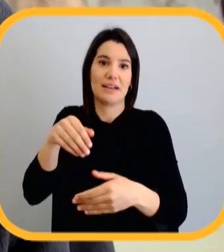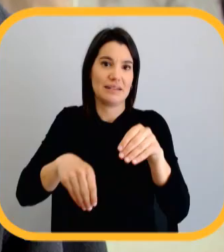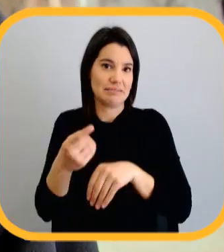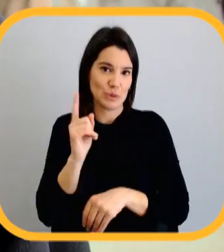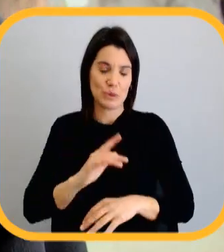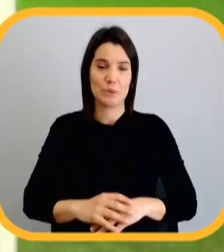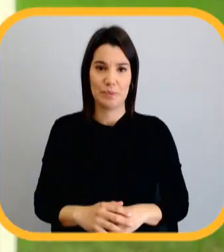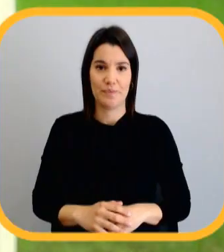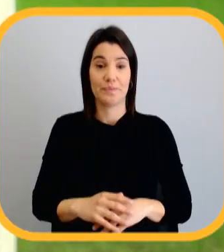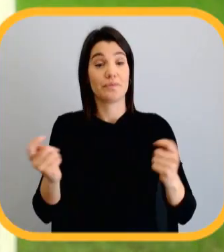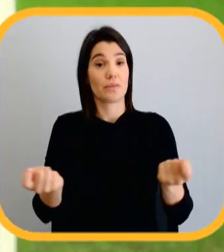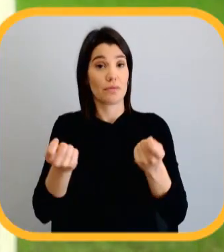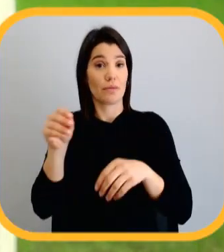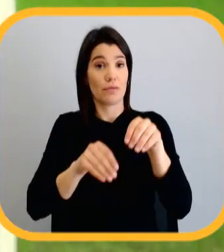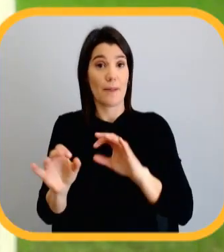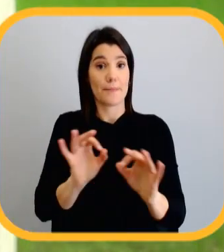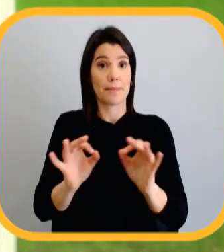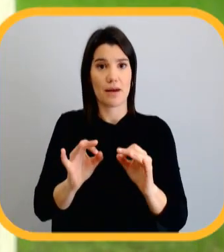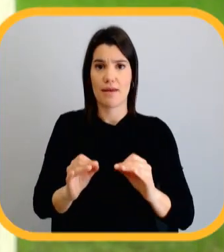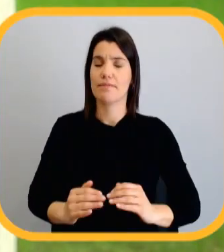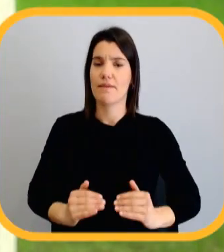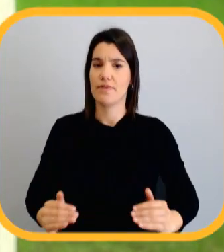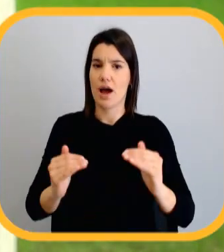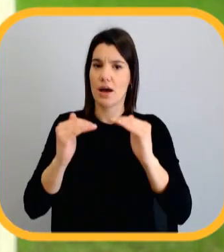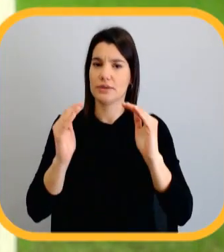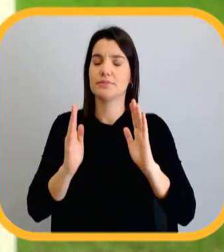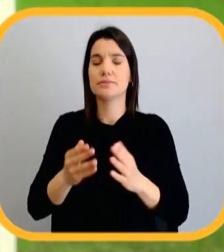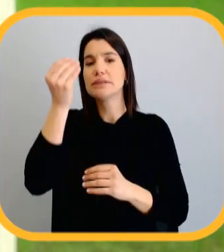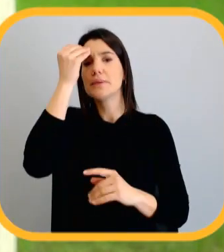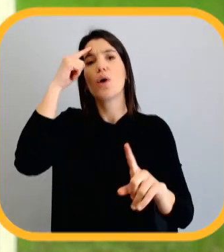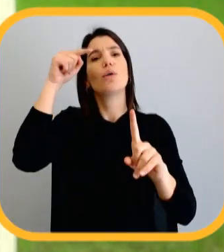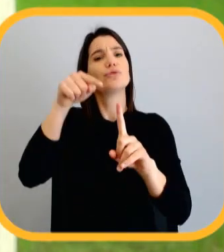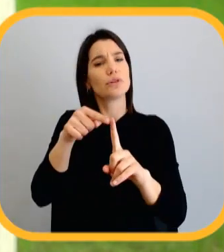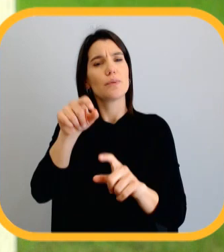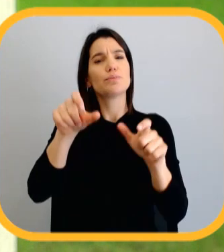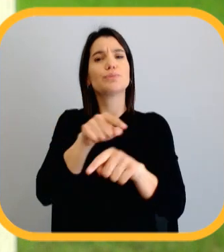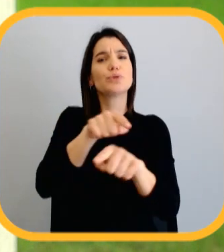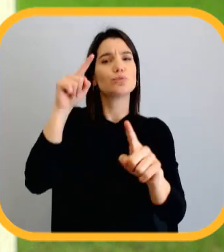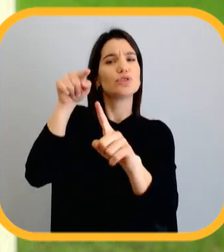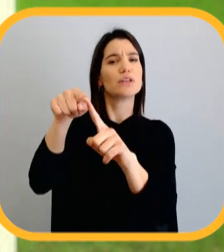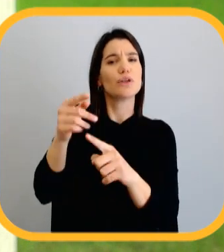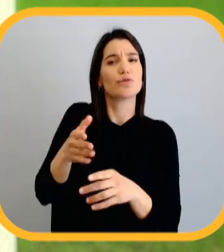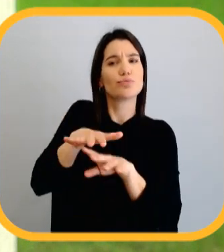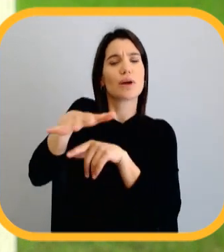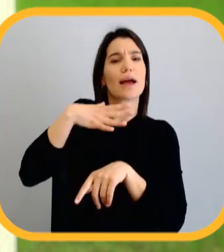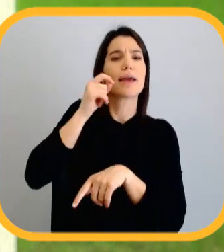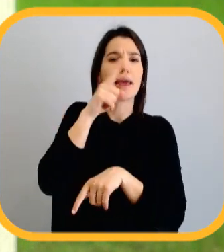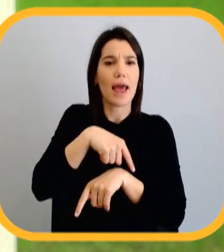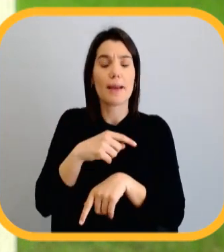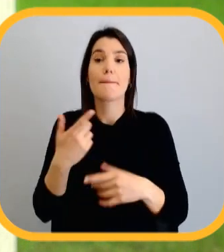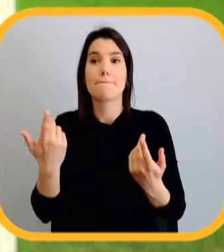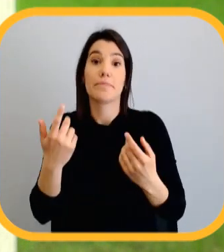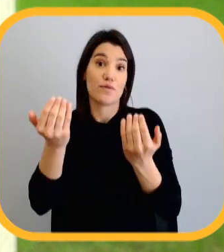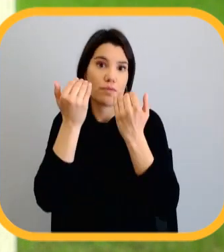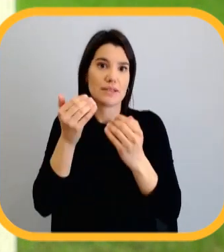um ano antes de uma eleição. Preparar uma campanha eleitoral envolve vários passos. É necessário definir metas, um público-alvo, as mensagens